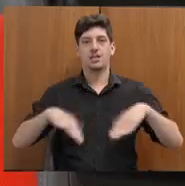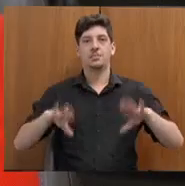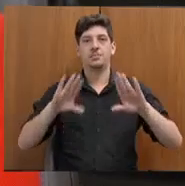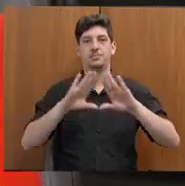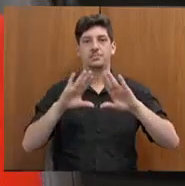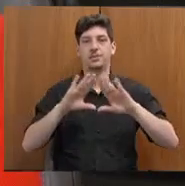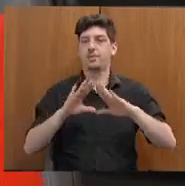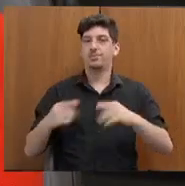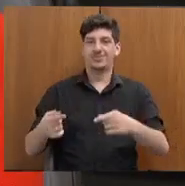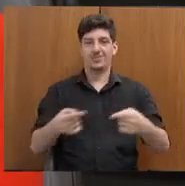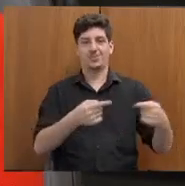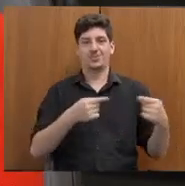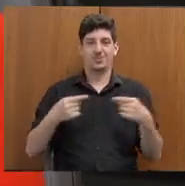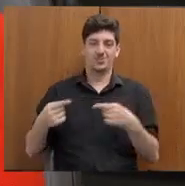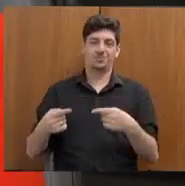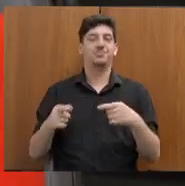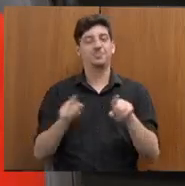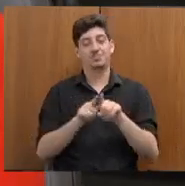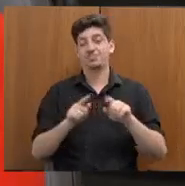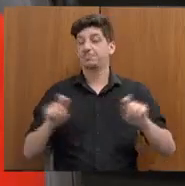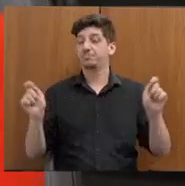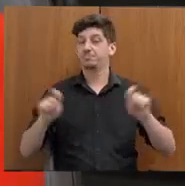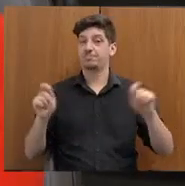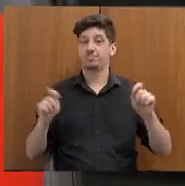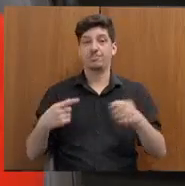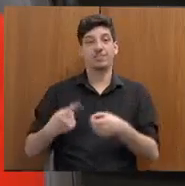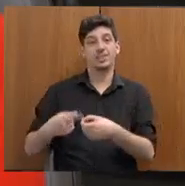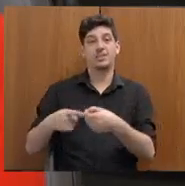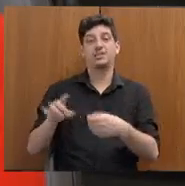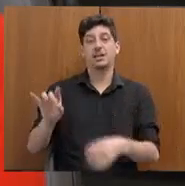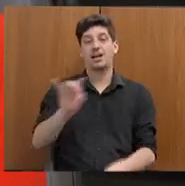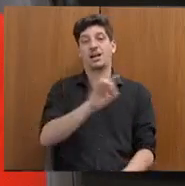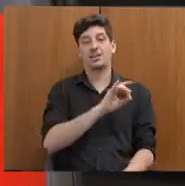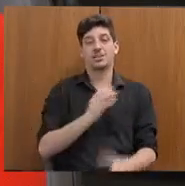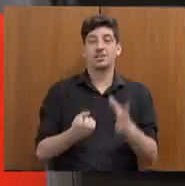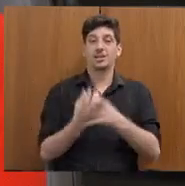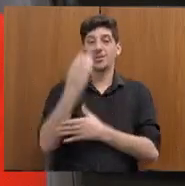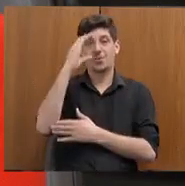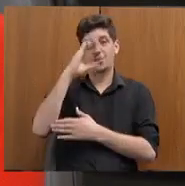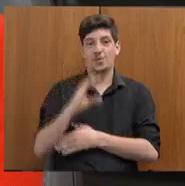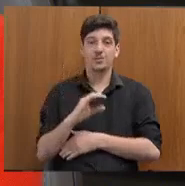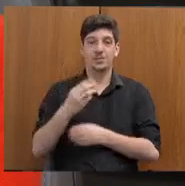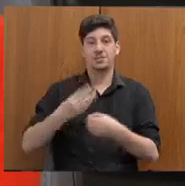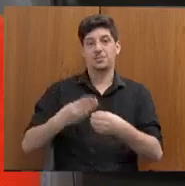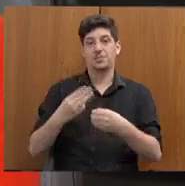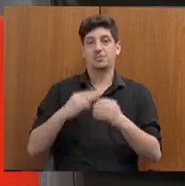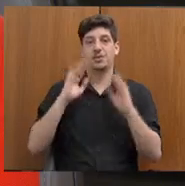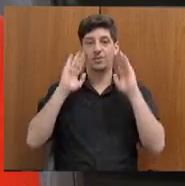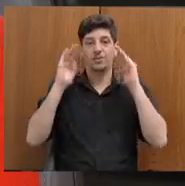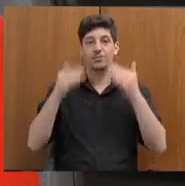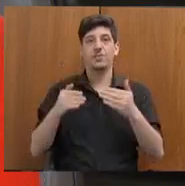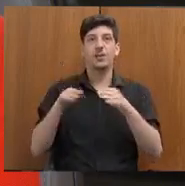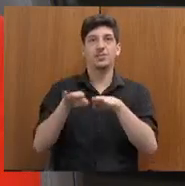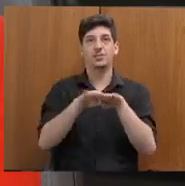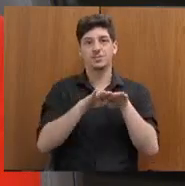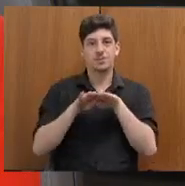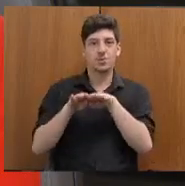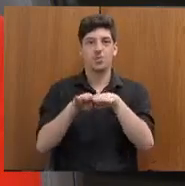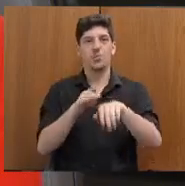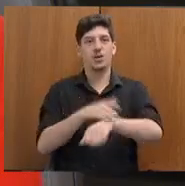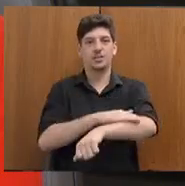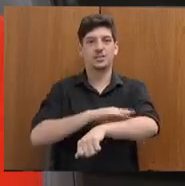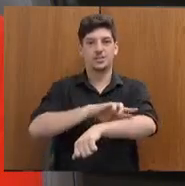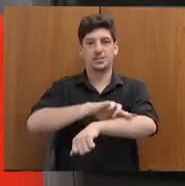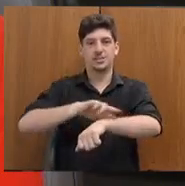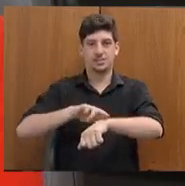incluindo a possibilidade que os municípios criam os conselhos municipais pela igualdade racial, pela população LGBTQIA